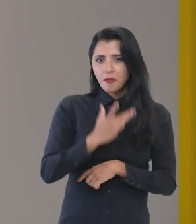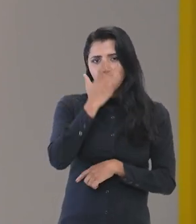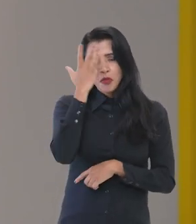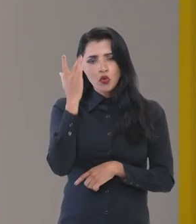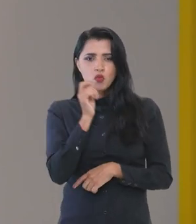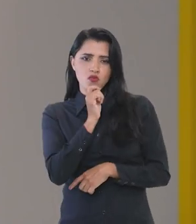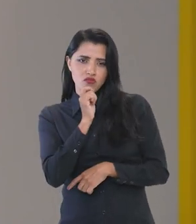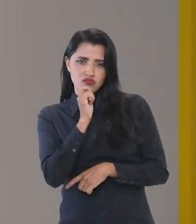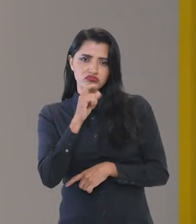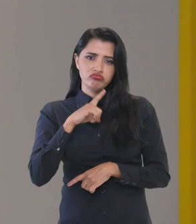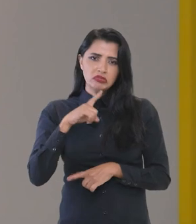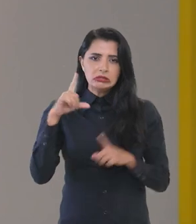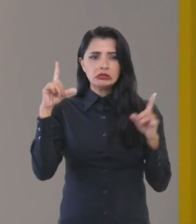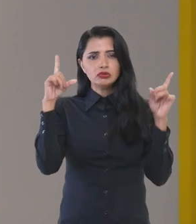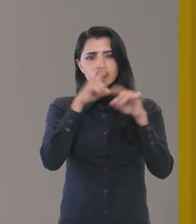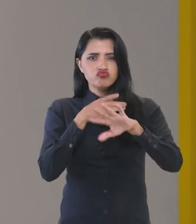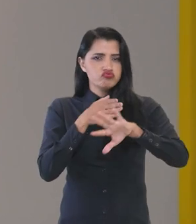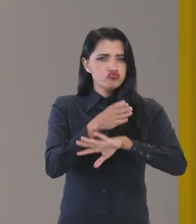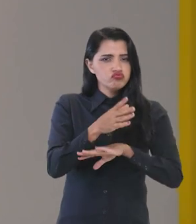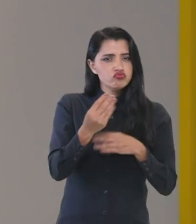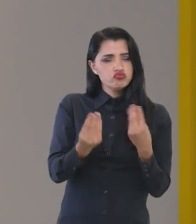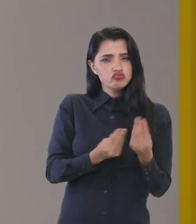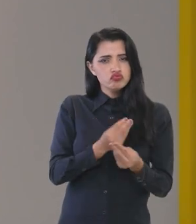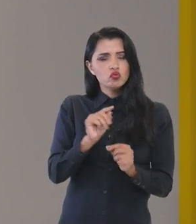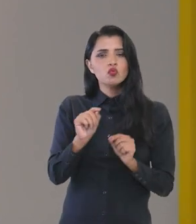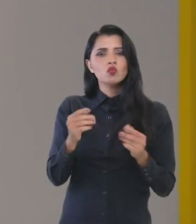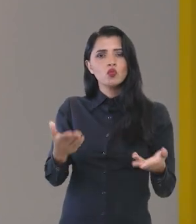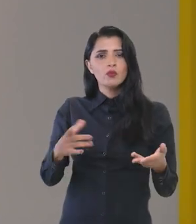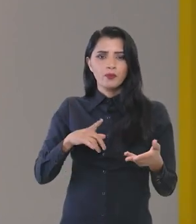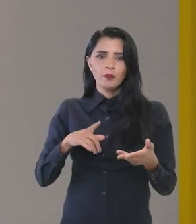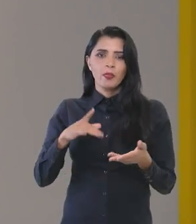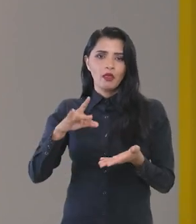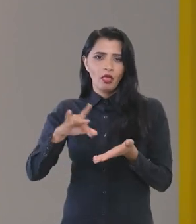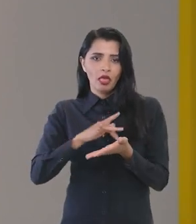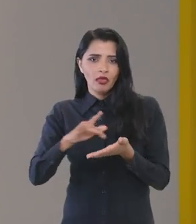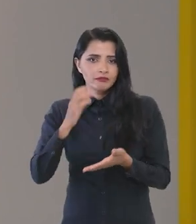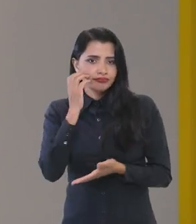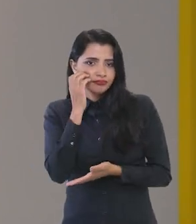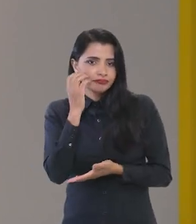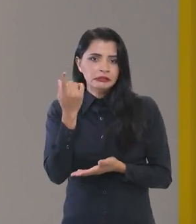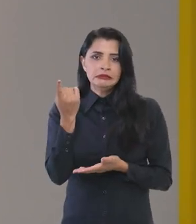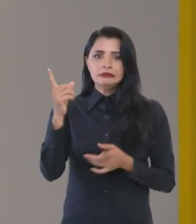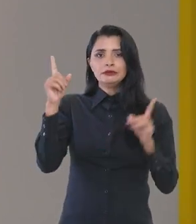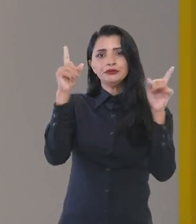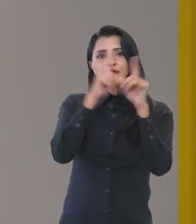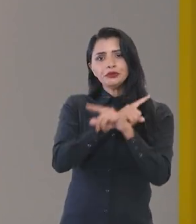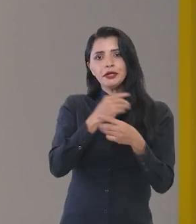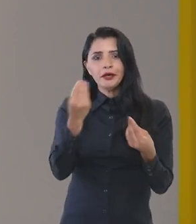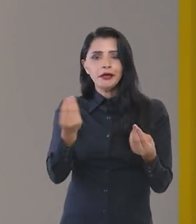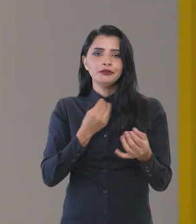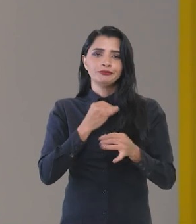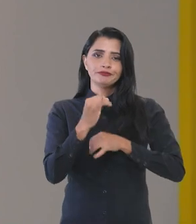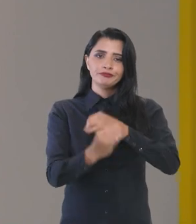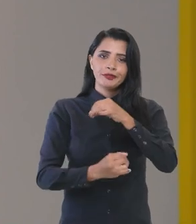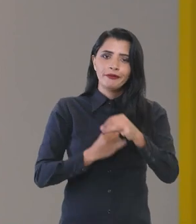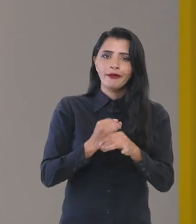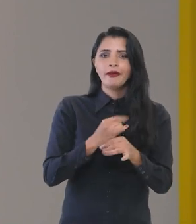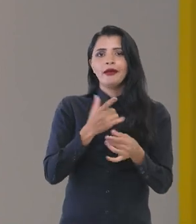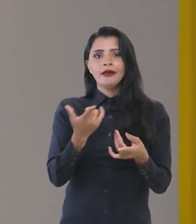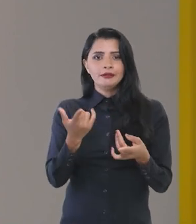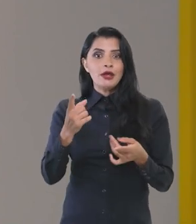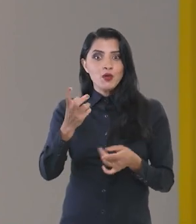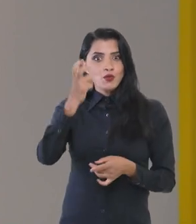muita gente ainda tinha dificuldade com o smartphone, dificuldade com a banda